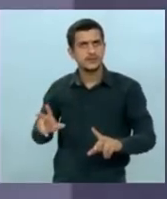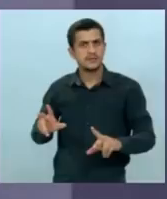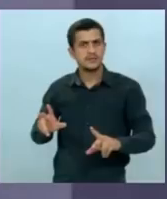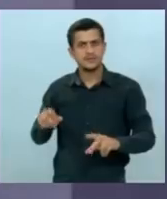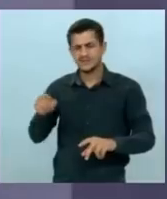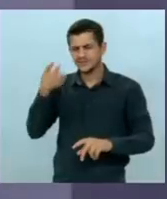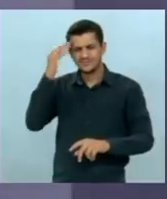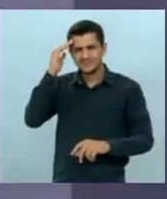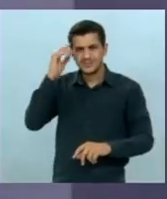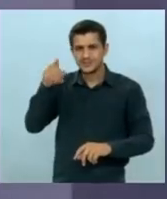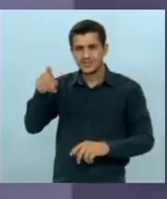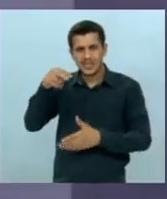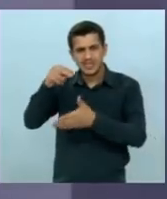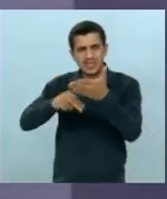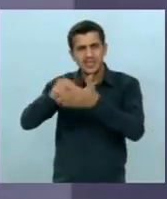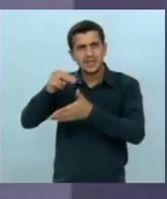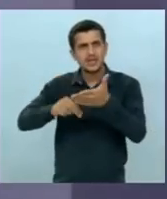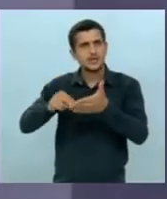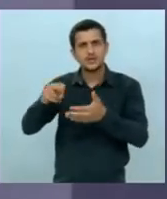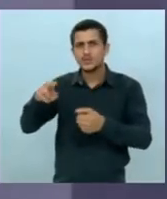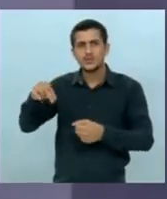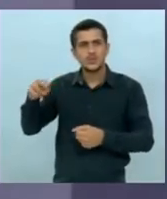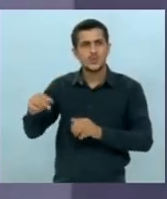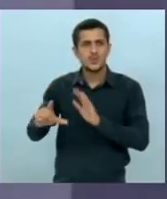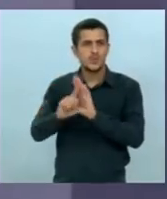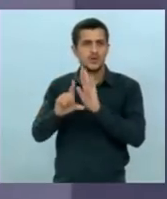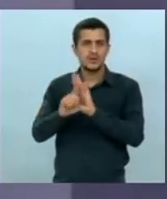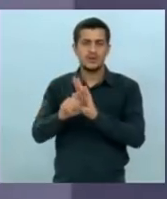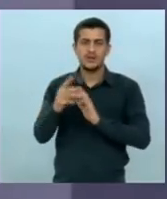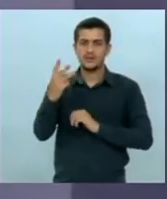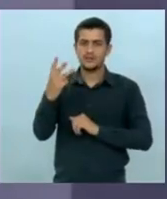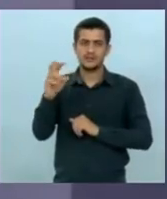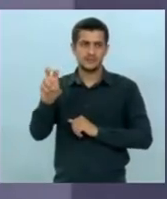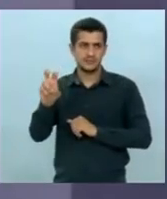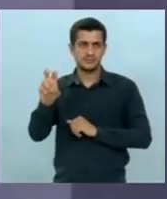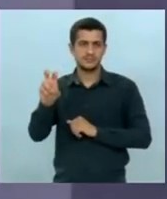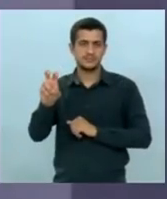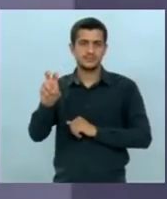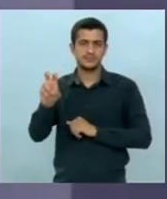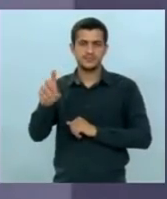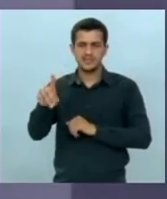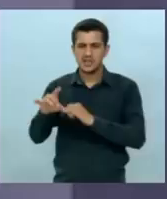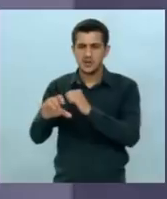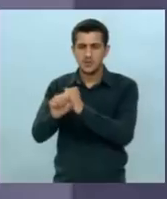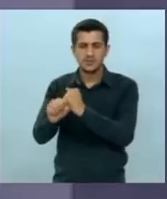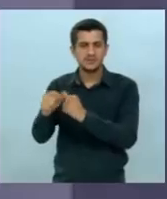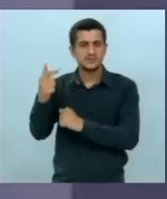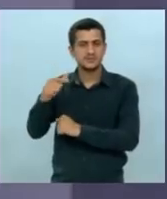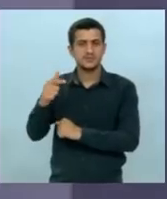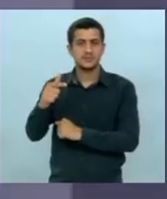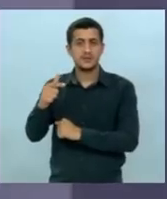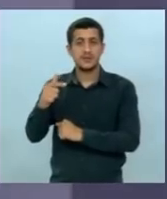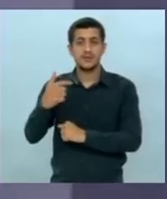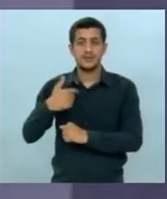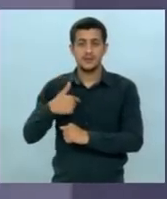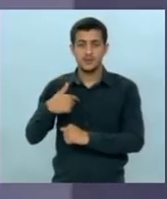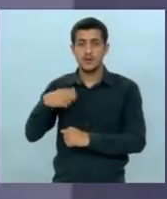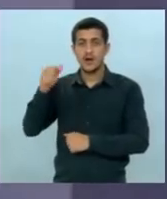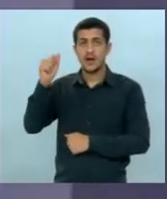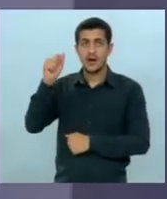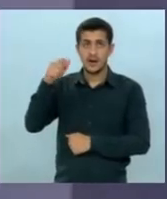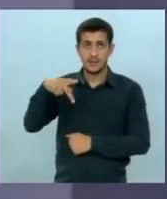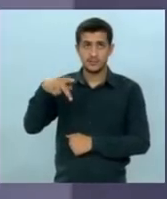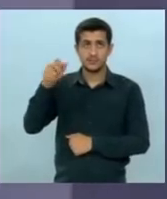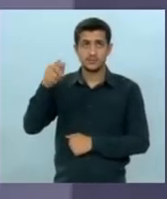não entende disso você nunca leu a lei complementar número 35 isso não há incorporação nenhuma eu fui para a aposentadoria